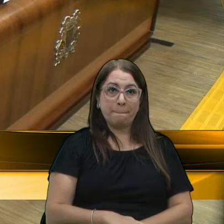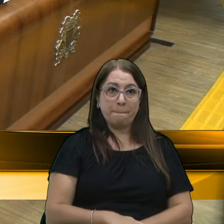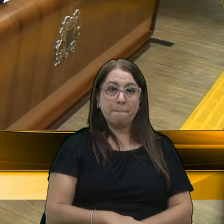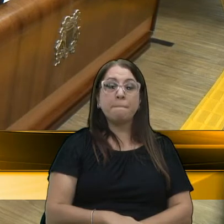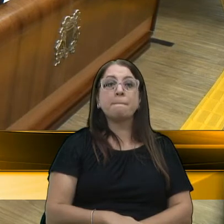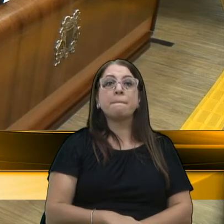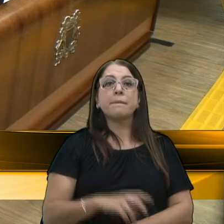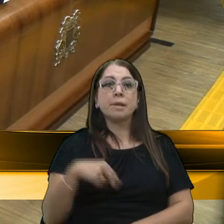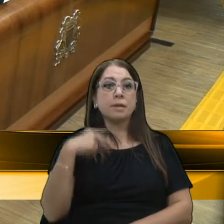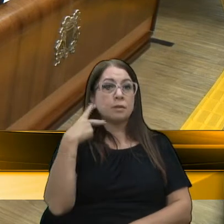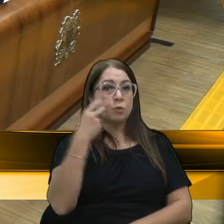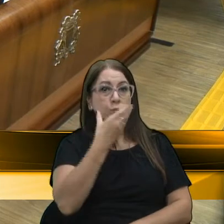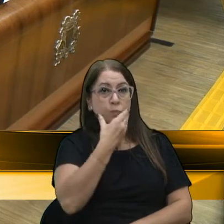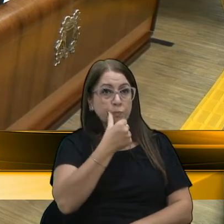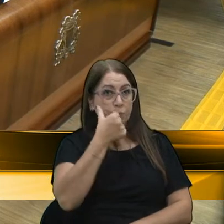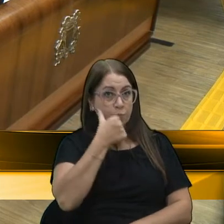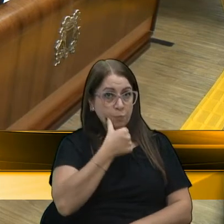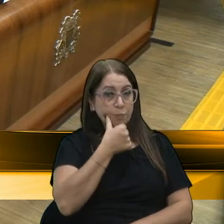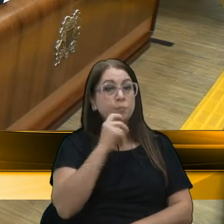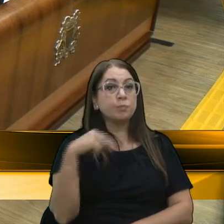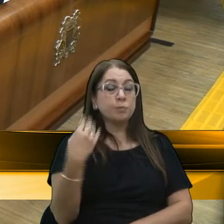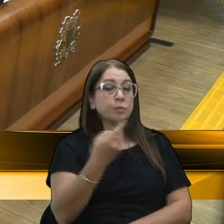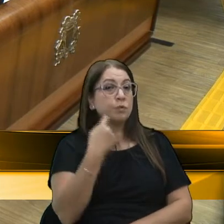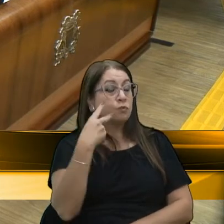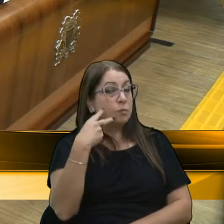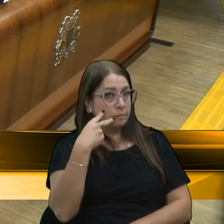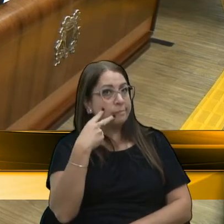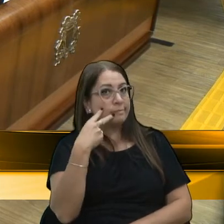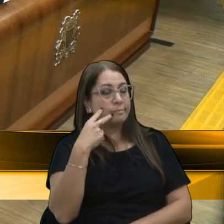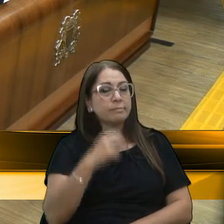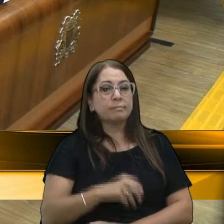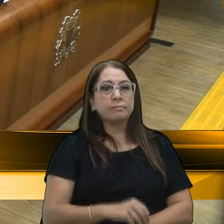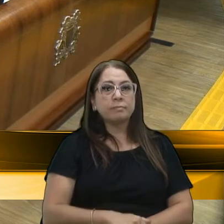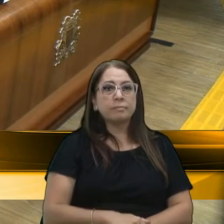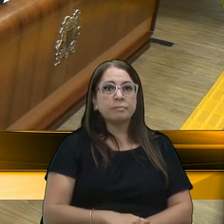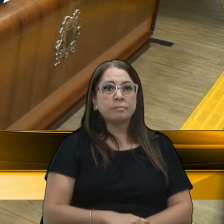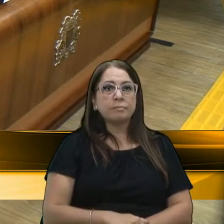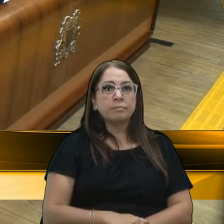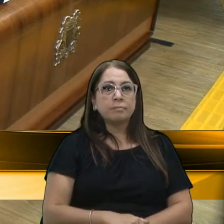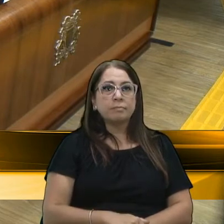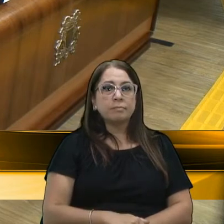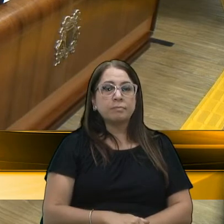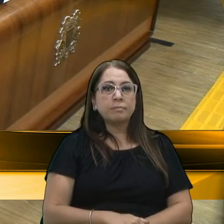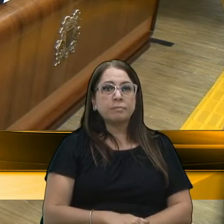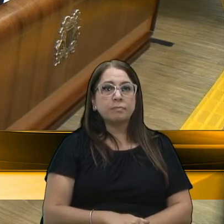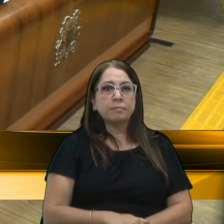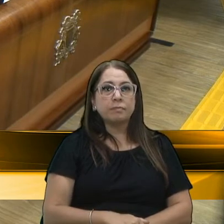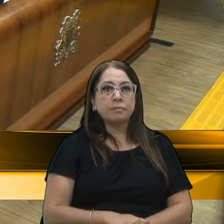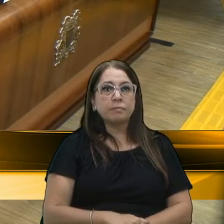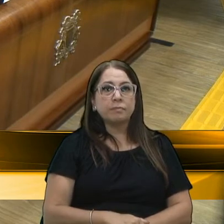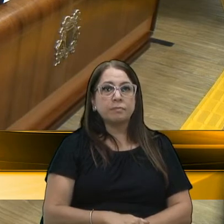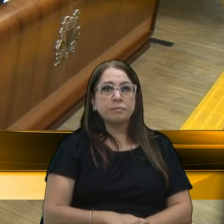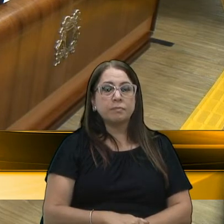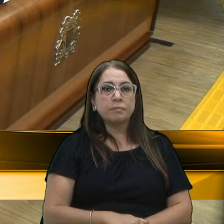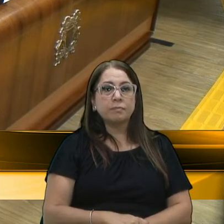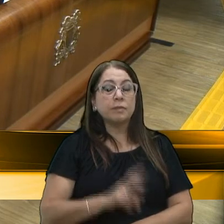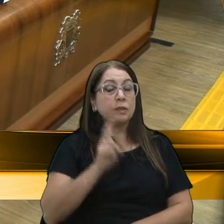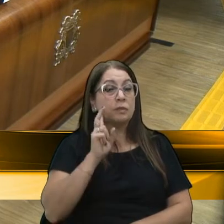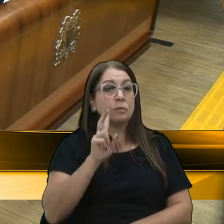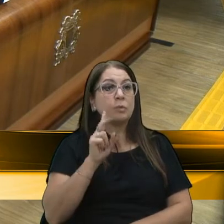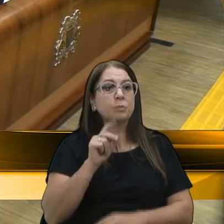senhoras vereadoras, senhoras vereadoras, senhores vereadores. Eu vejo a situação